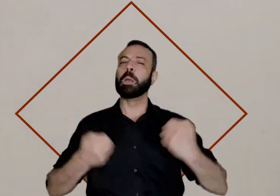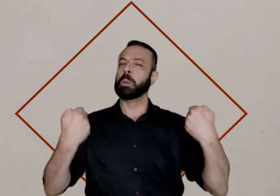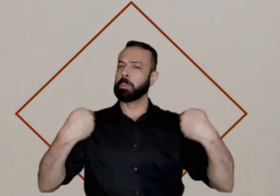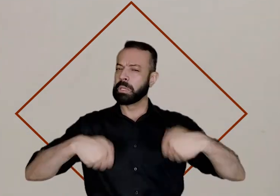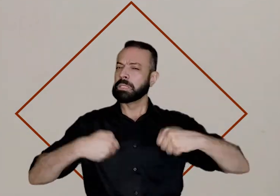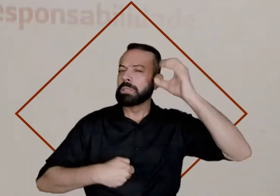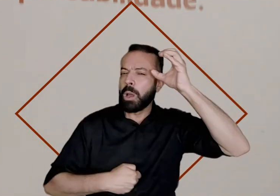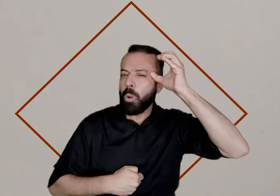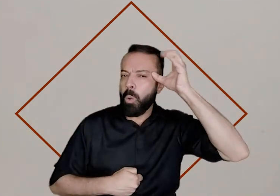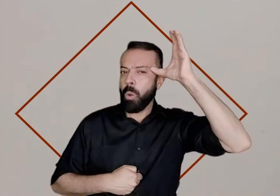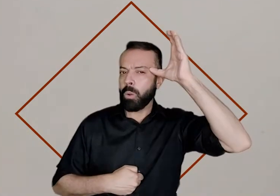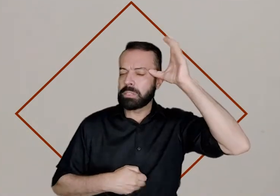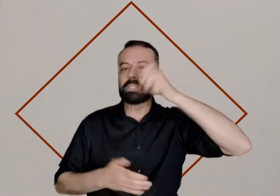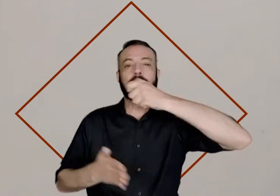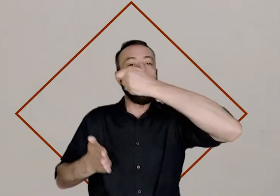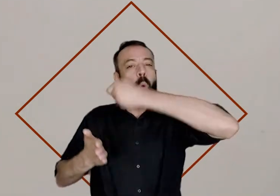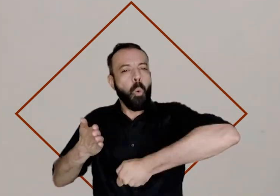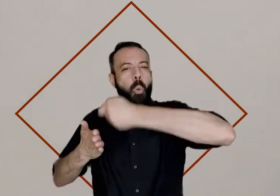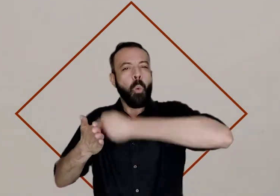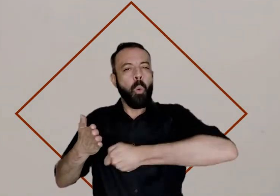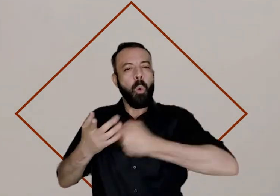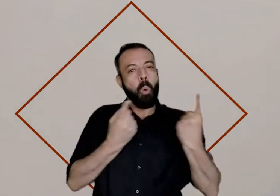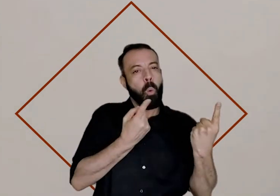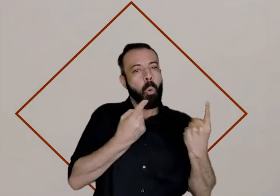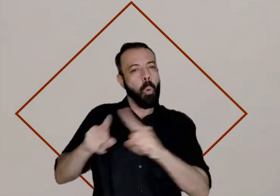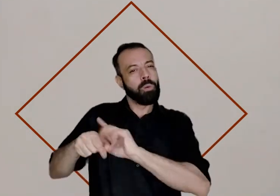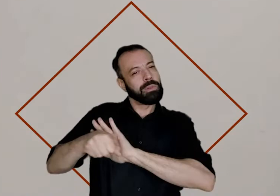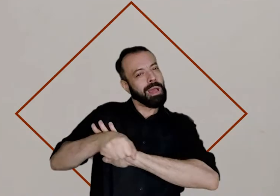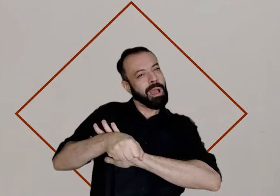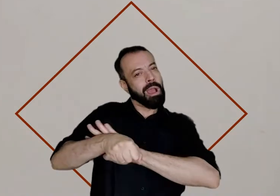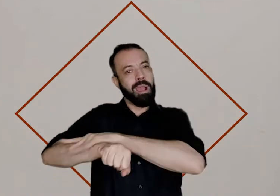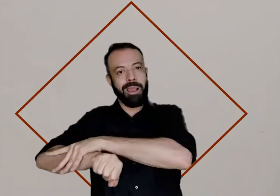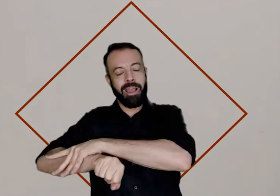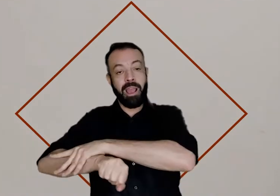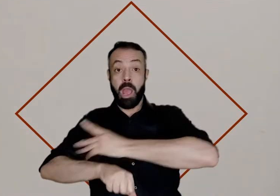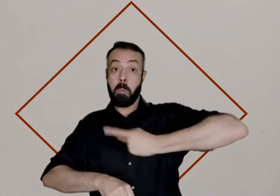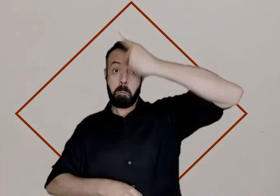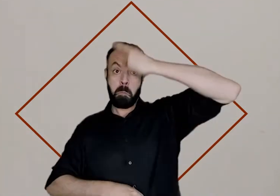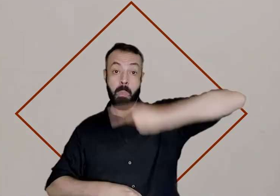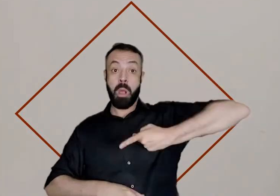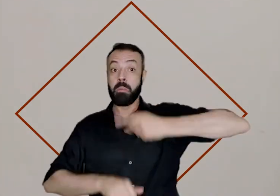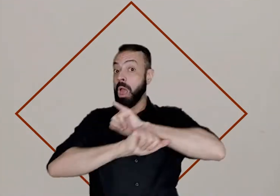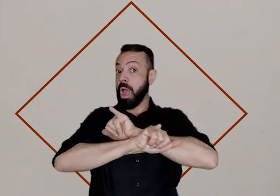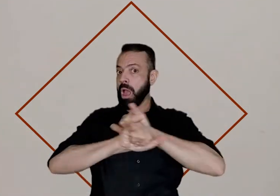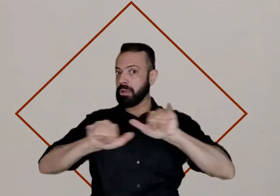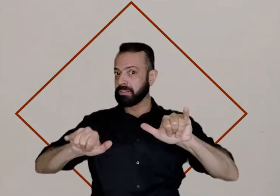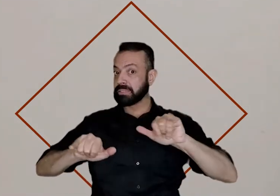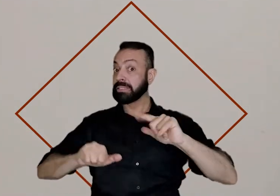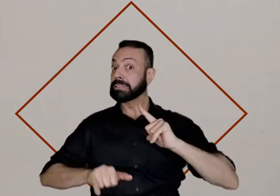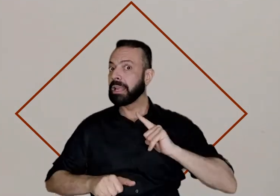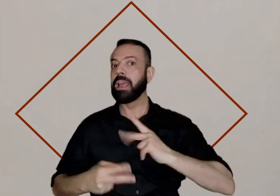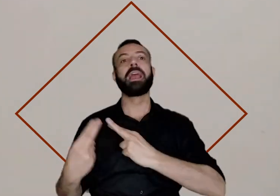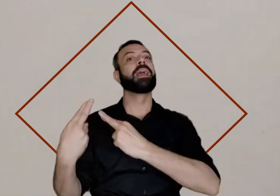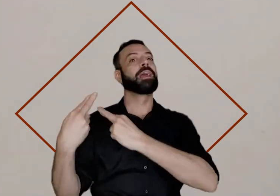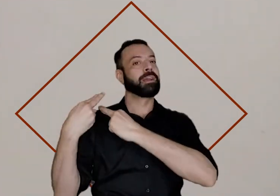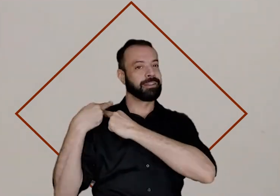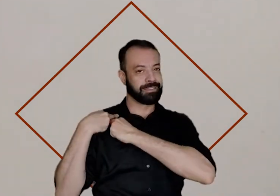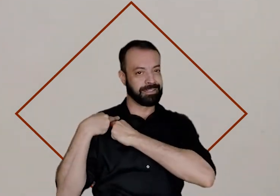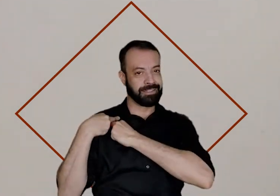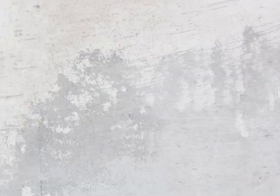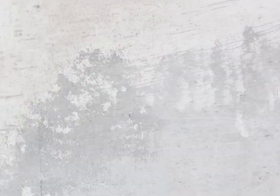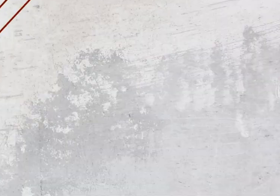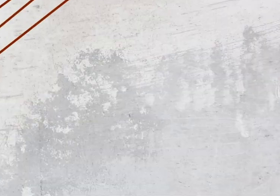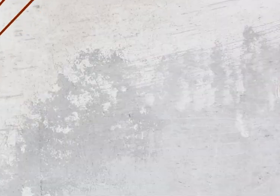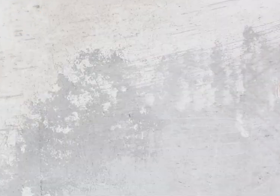Seja consciente desta luta antirracista. Faça sua autodeclaração com responsabilidade.